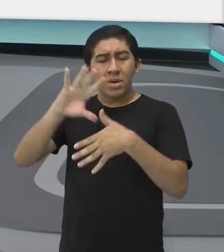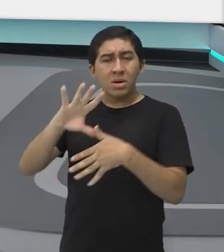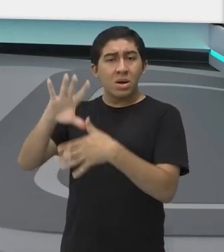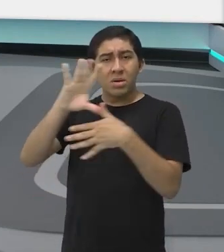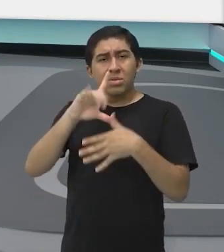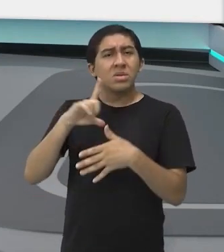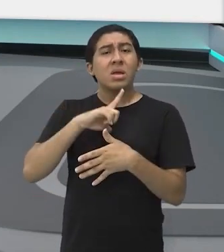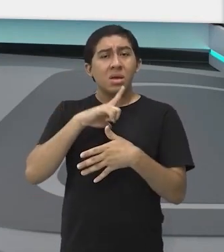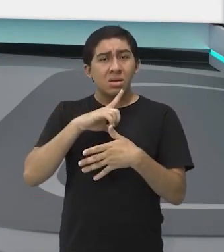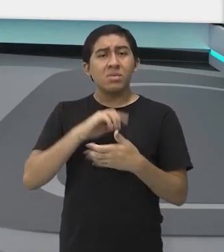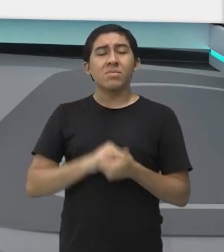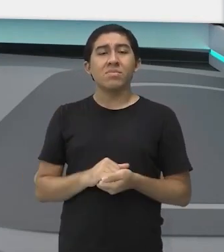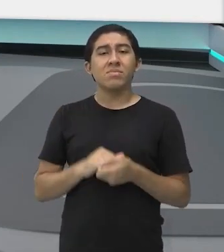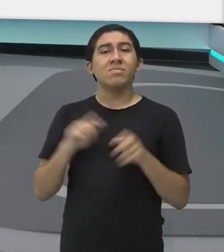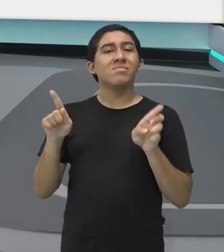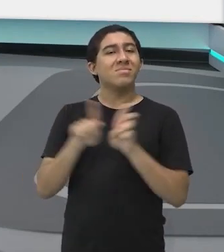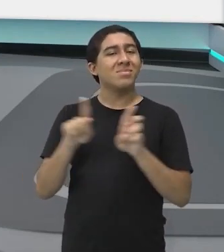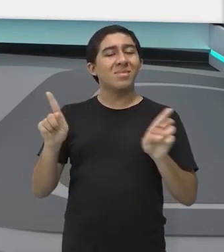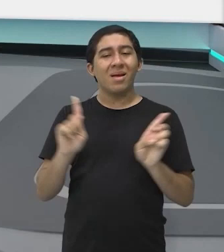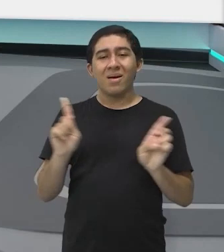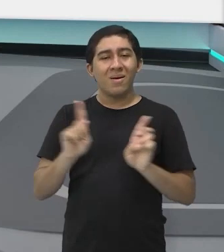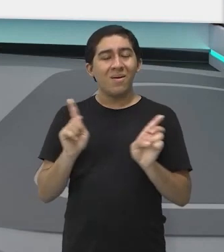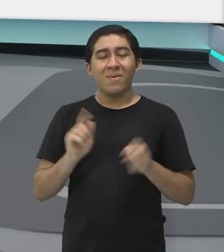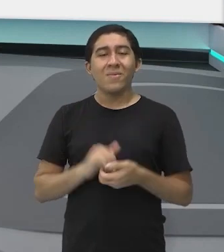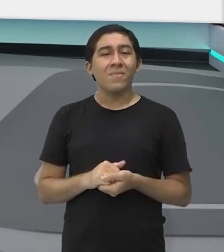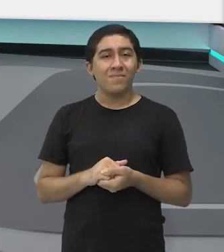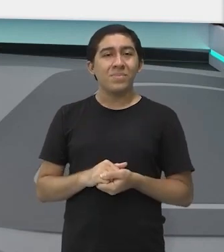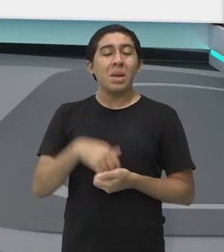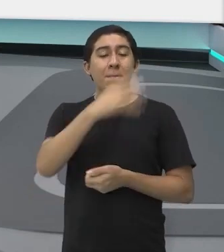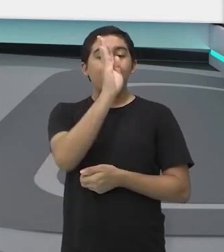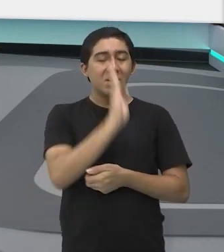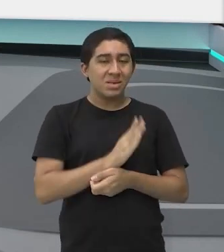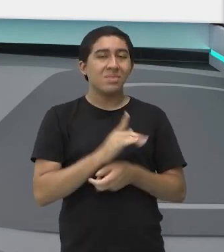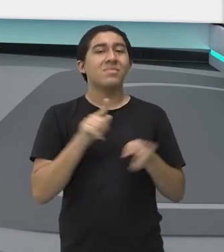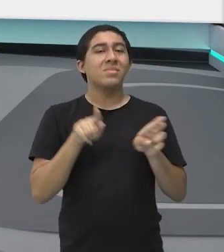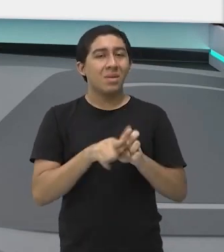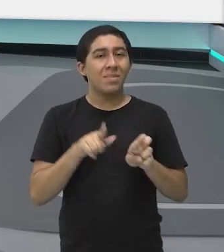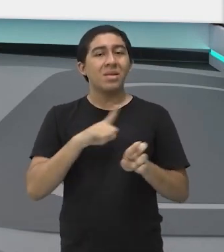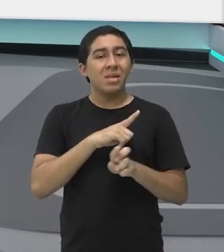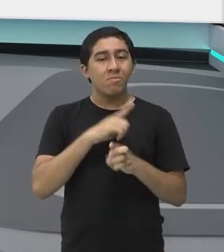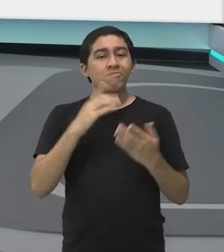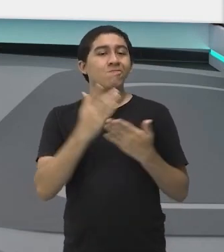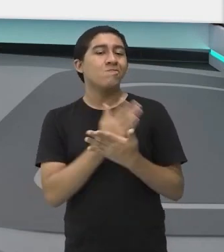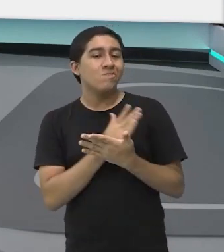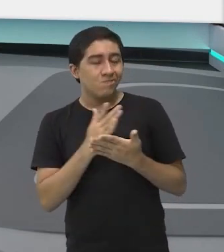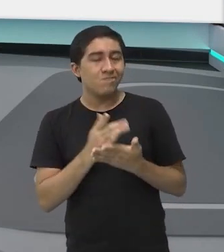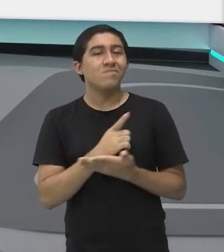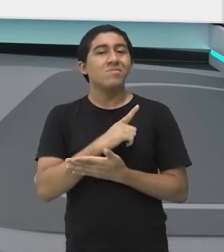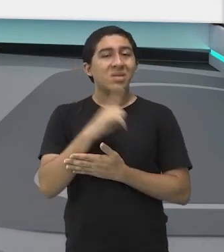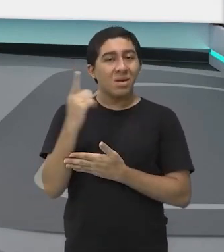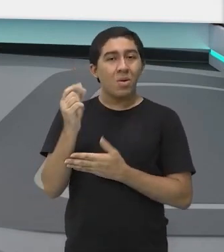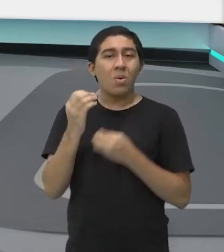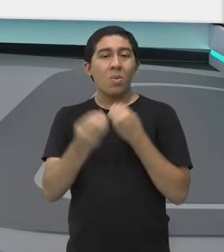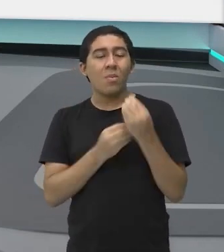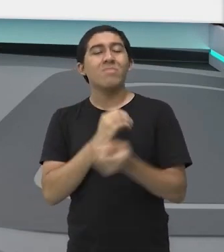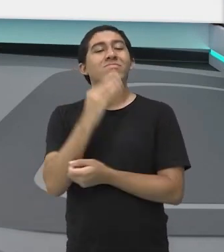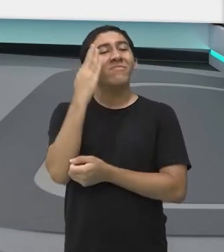skate, os brasileiros também, olha só, aqui nessa imagem a gente tem aí alguns brasileiros que têm bastante